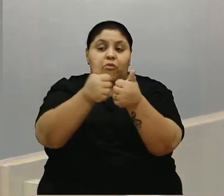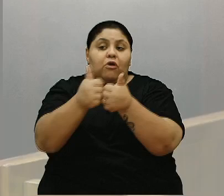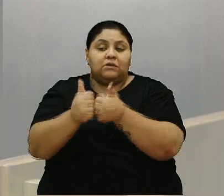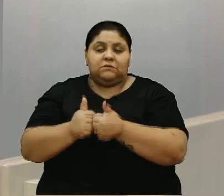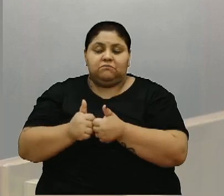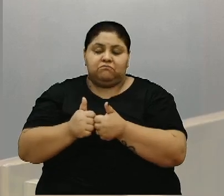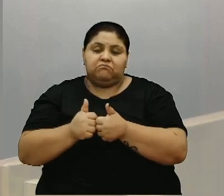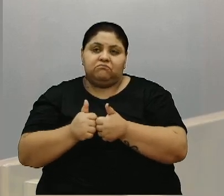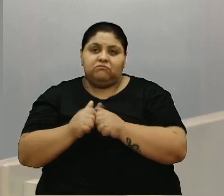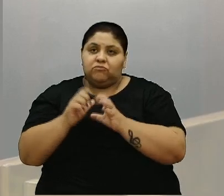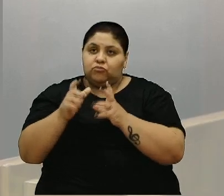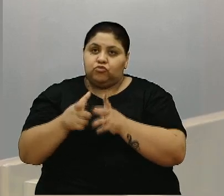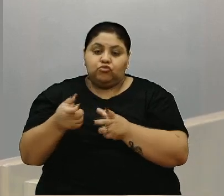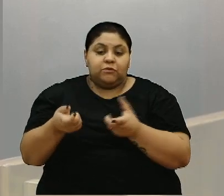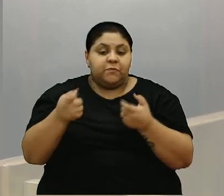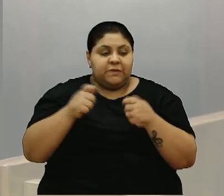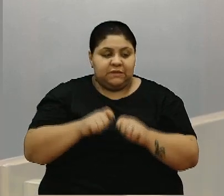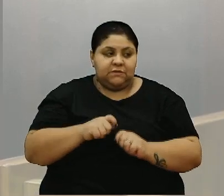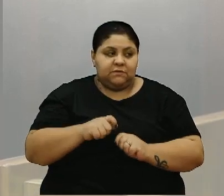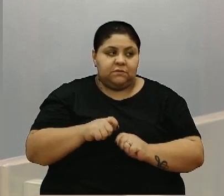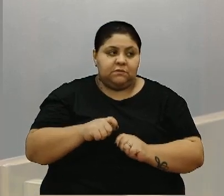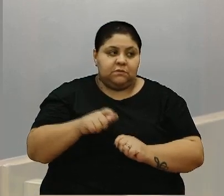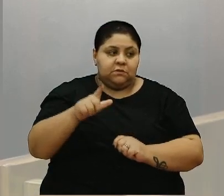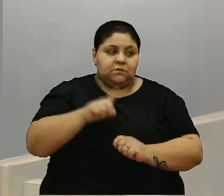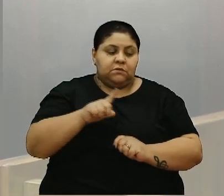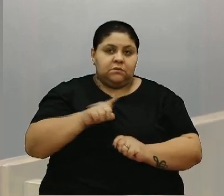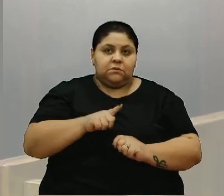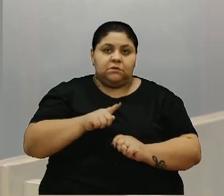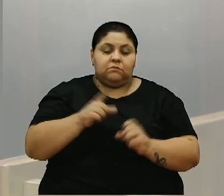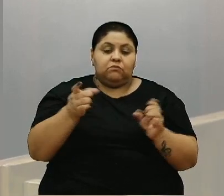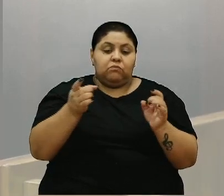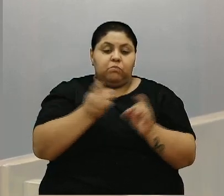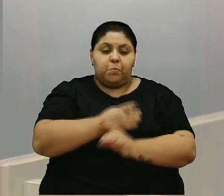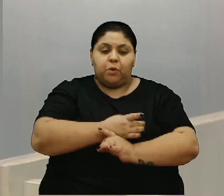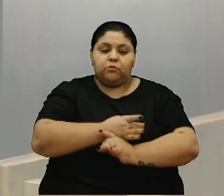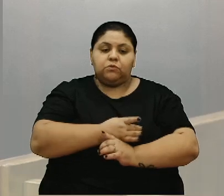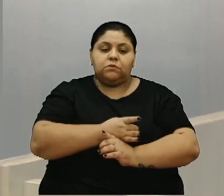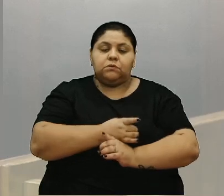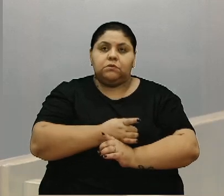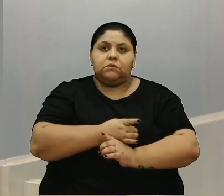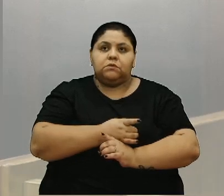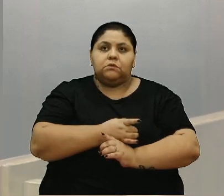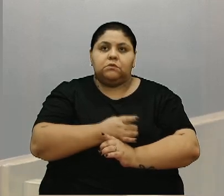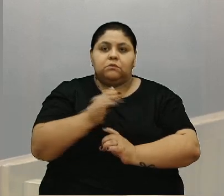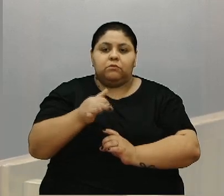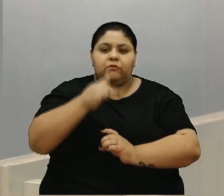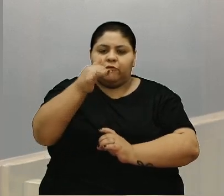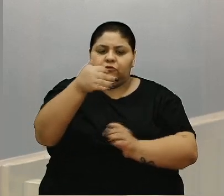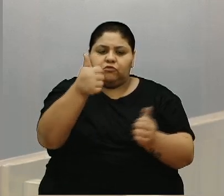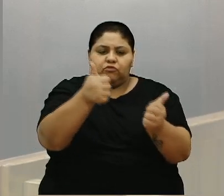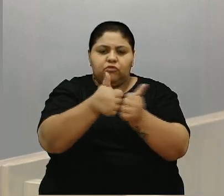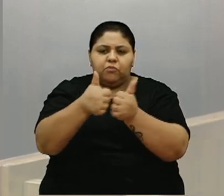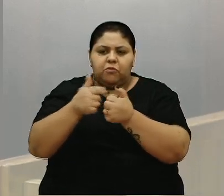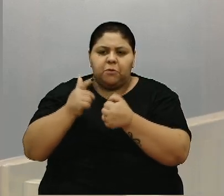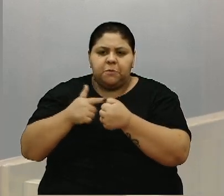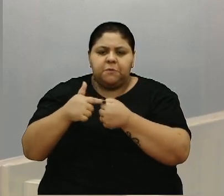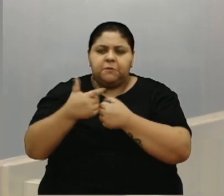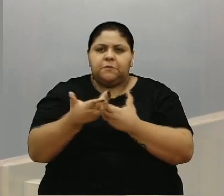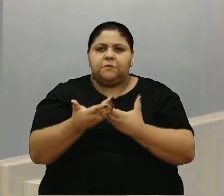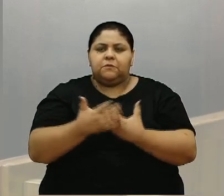que nós precisamos e temos que estar preparados para um futuro muito próximo da cidade, porque